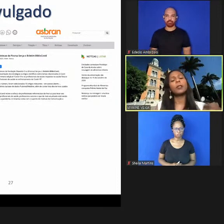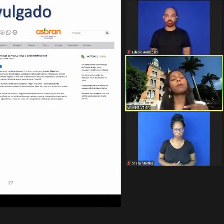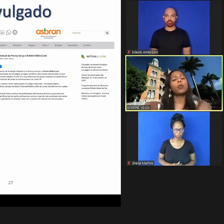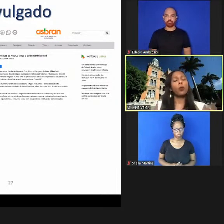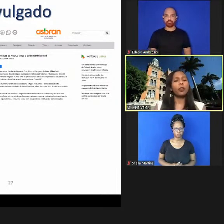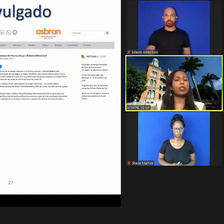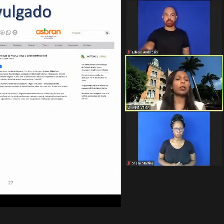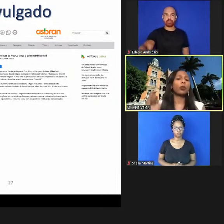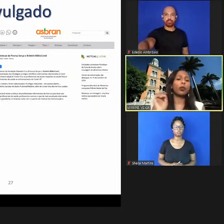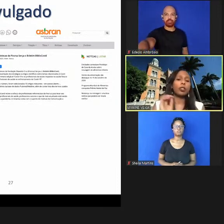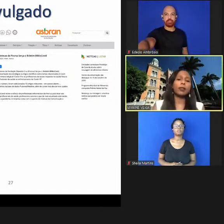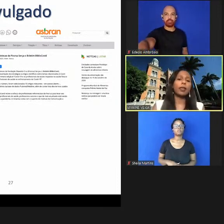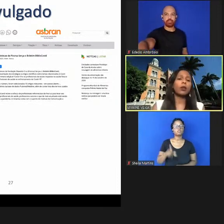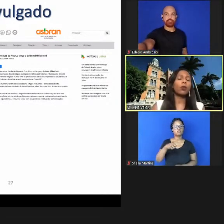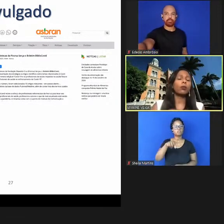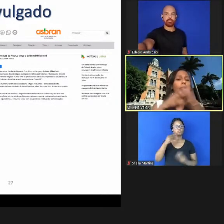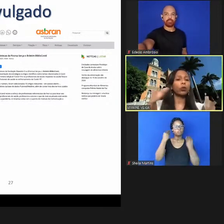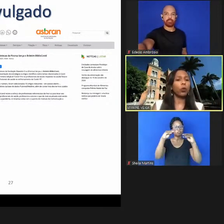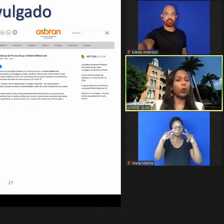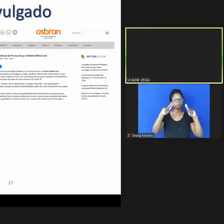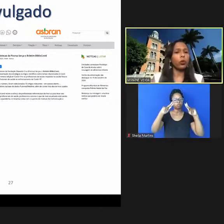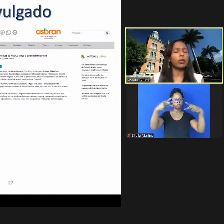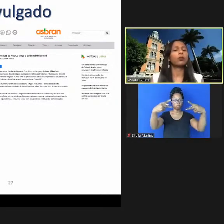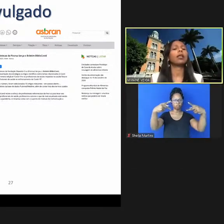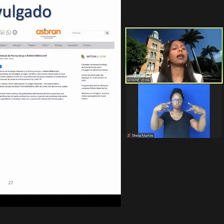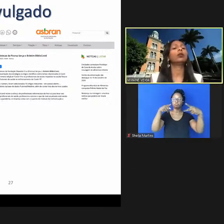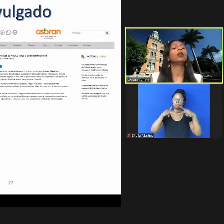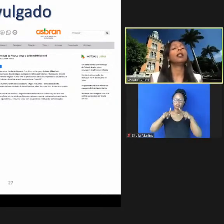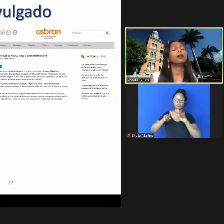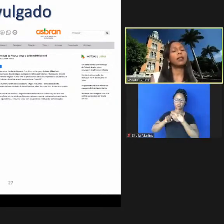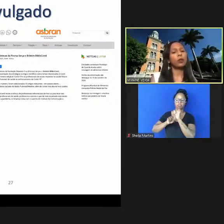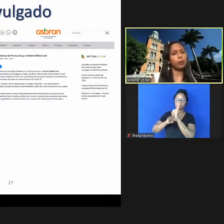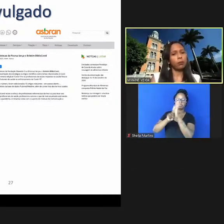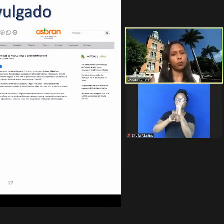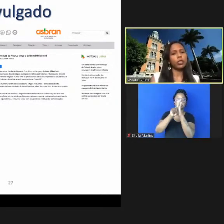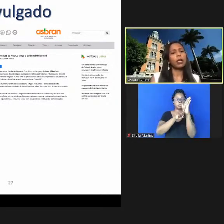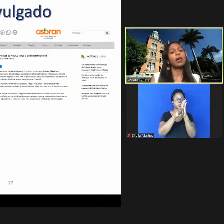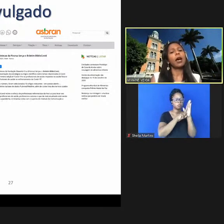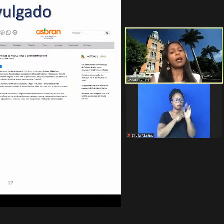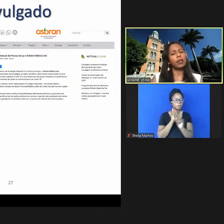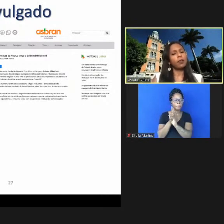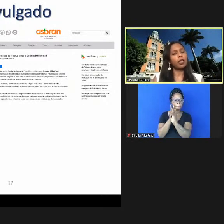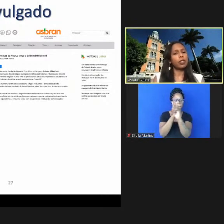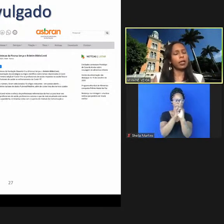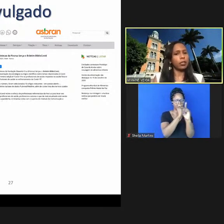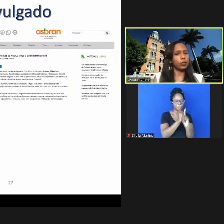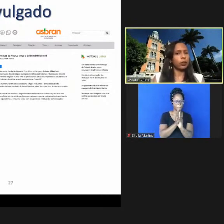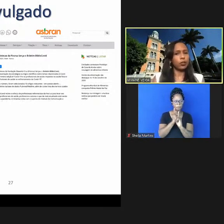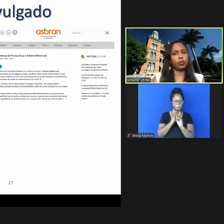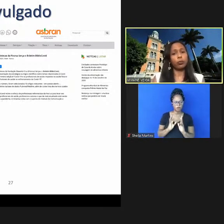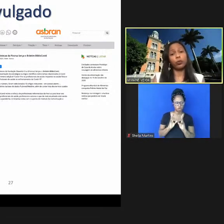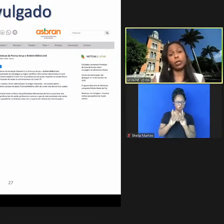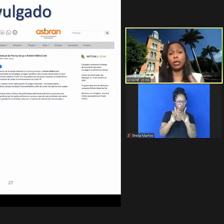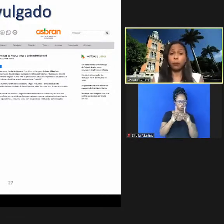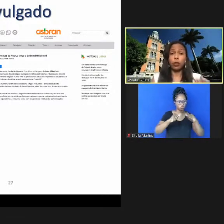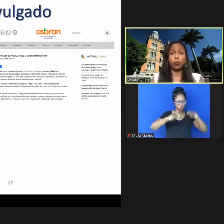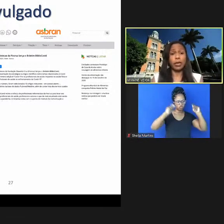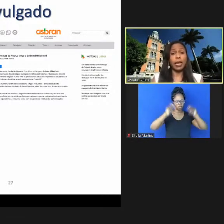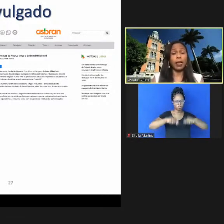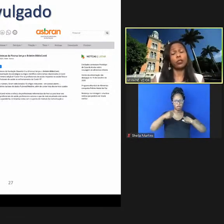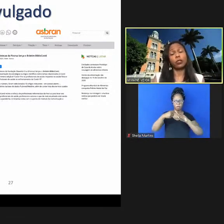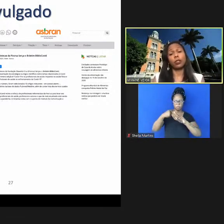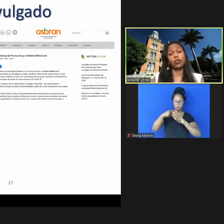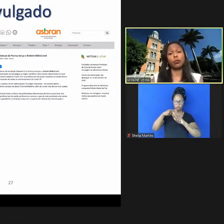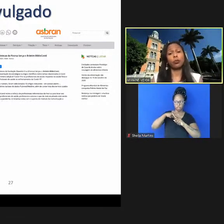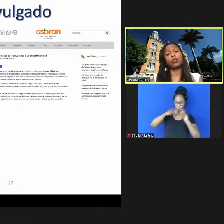o link e o pesquisador pode acessar e encontrar todo o resultado da nossa busca através daquela estratégia de busca e ele pode